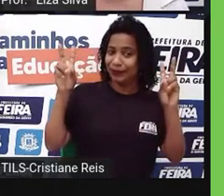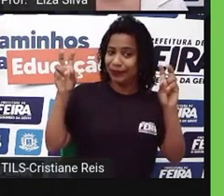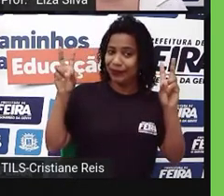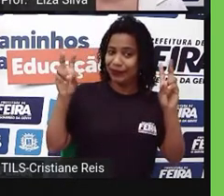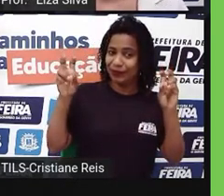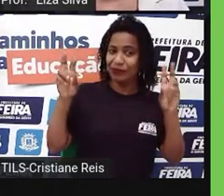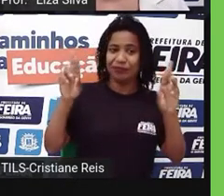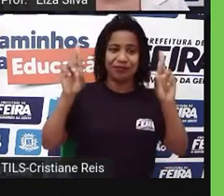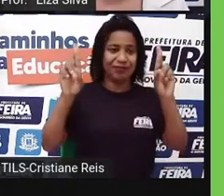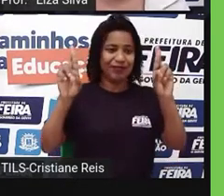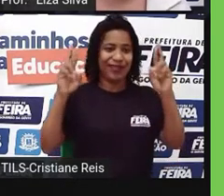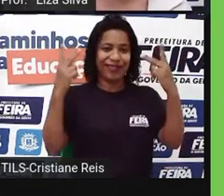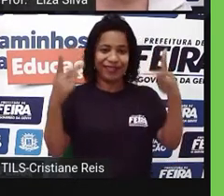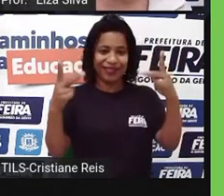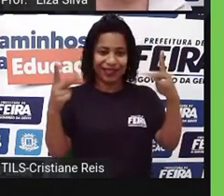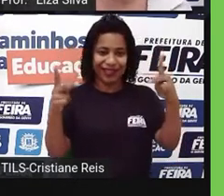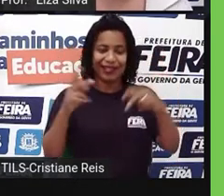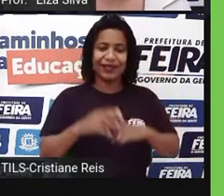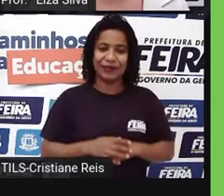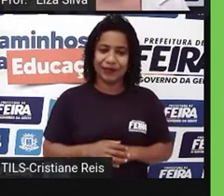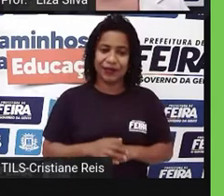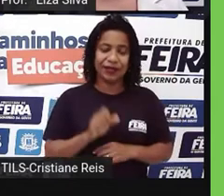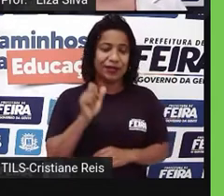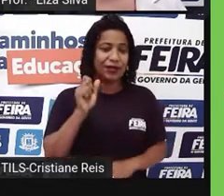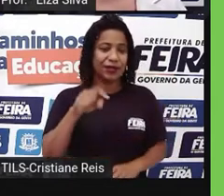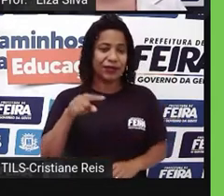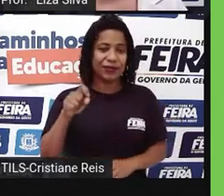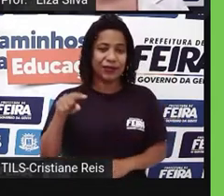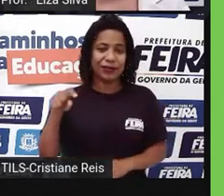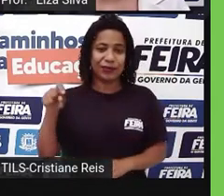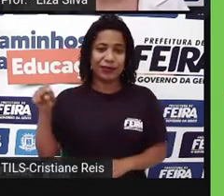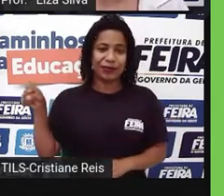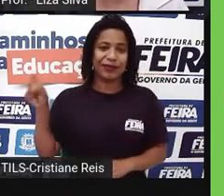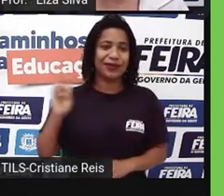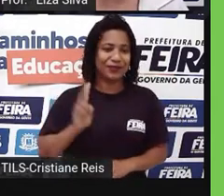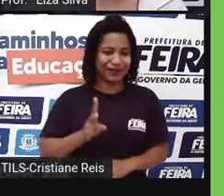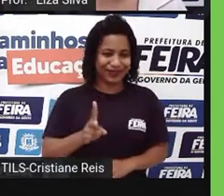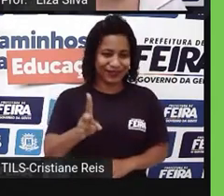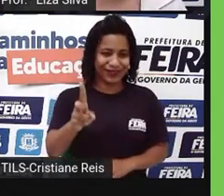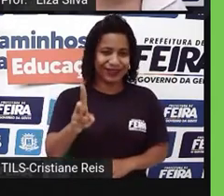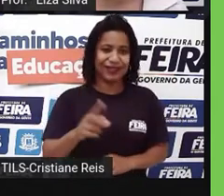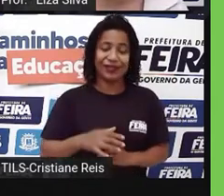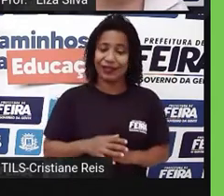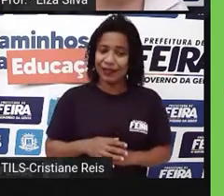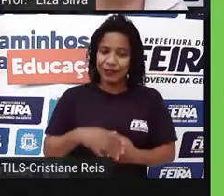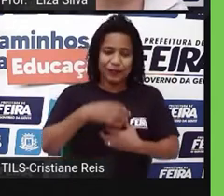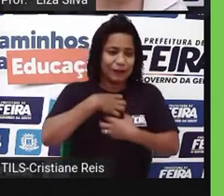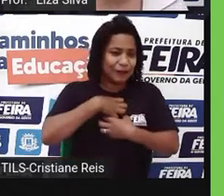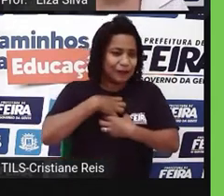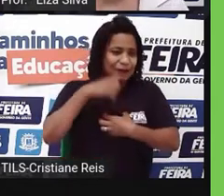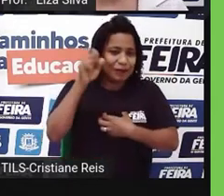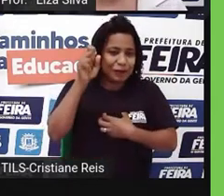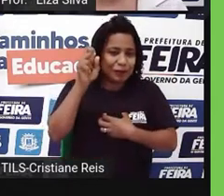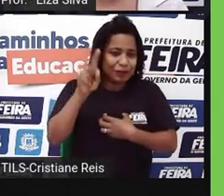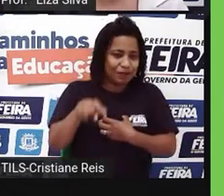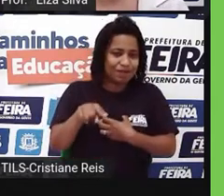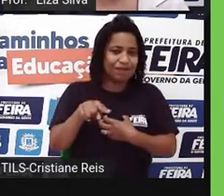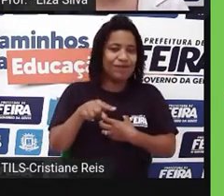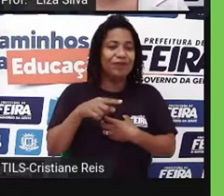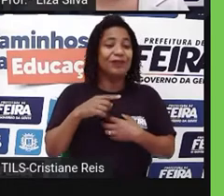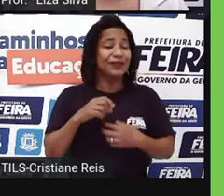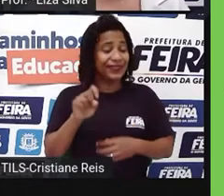pensamento, para alguma expressão de emoção ou sentimento. A interrogação para fazer as perguntas. O